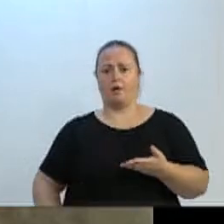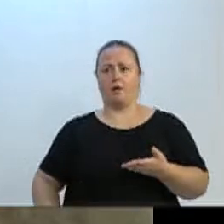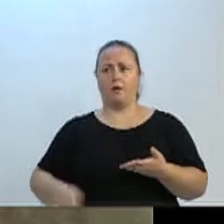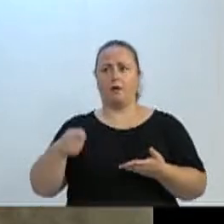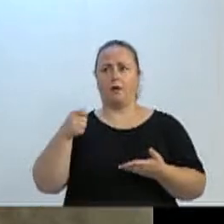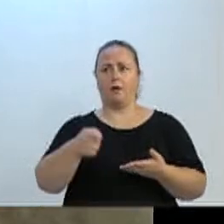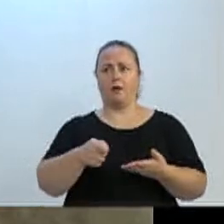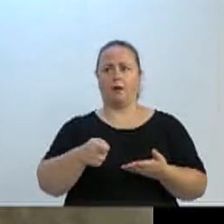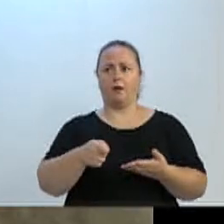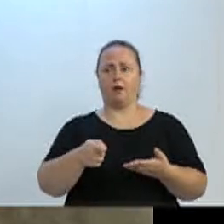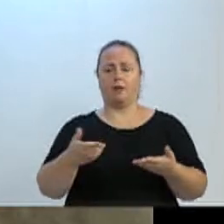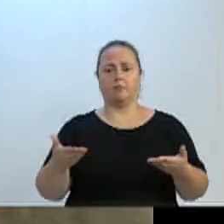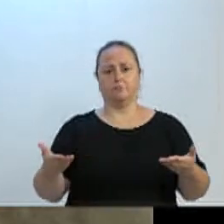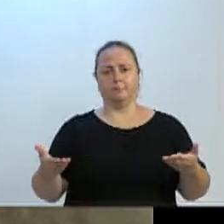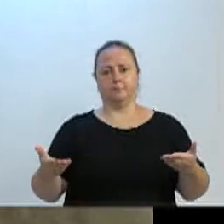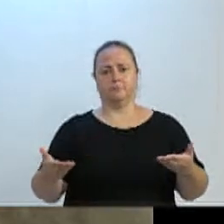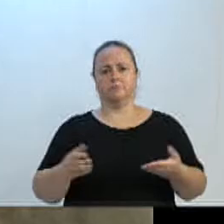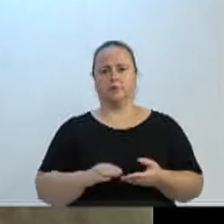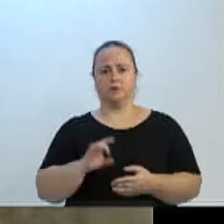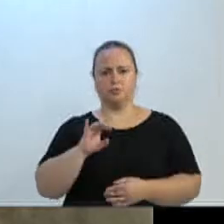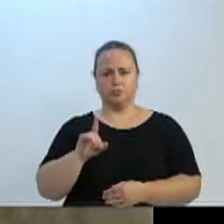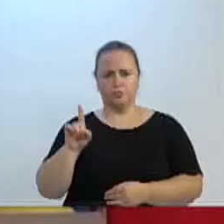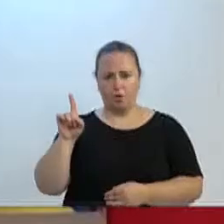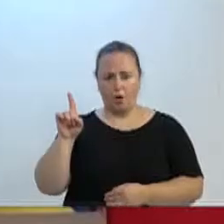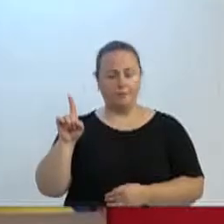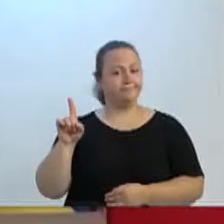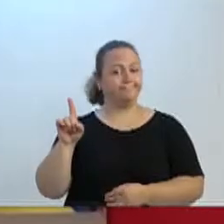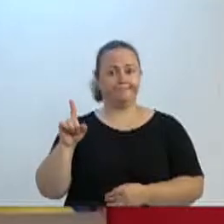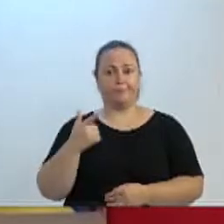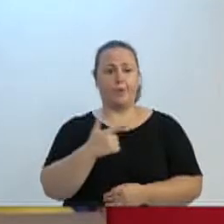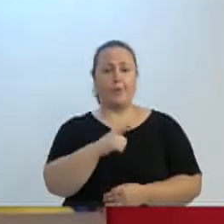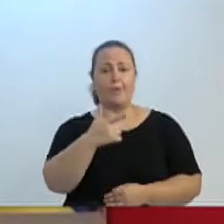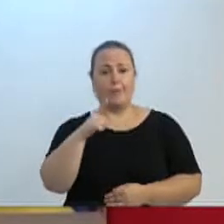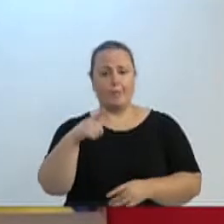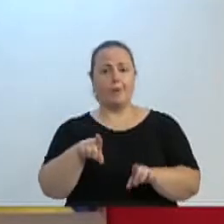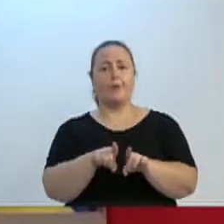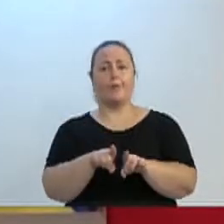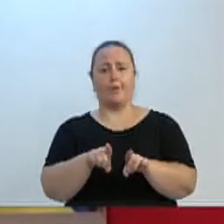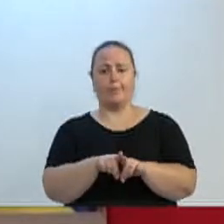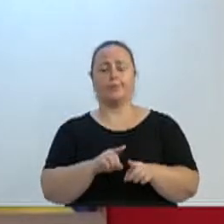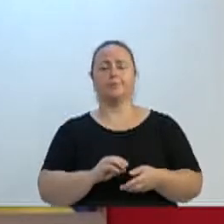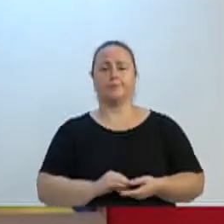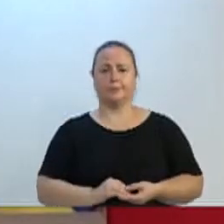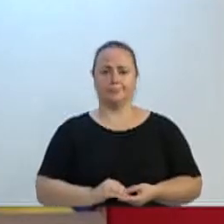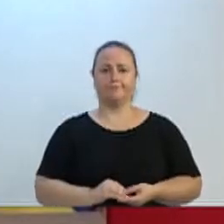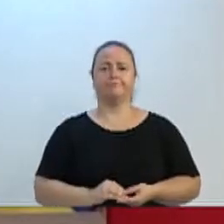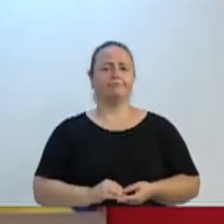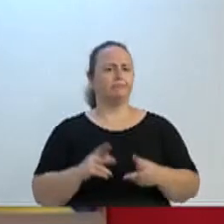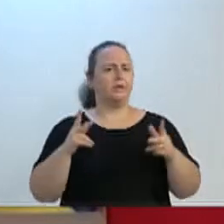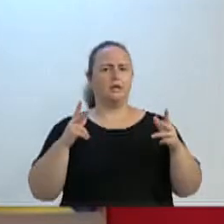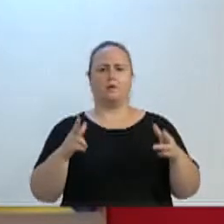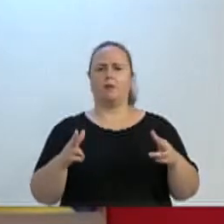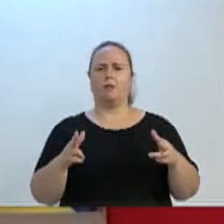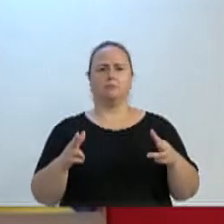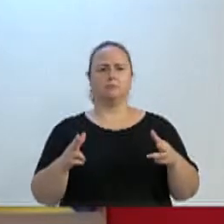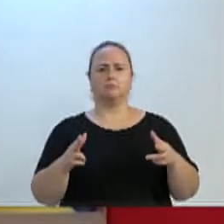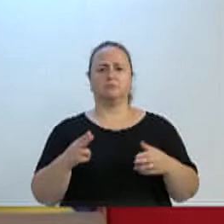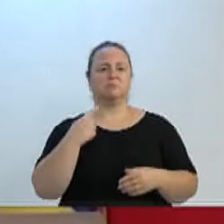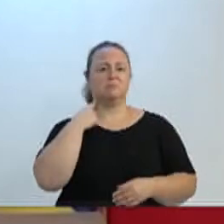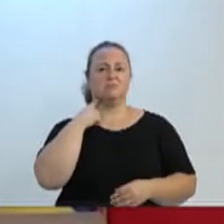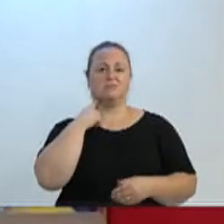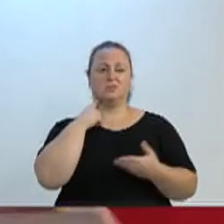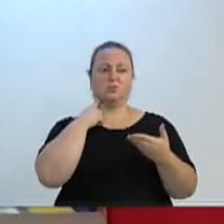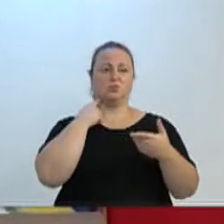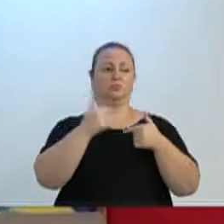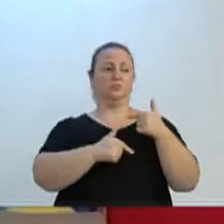Vários lugares da nossa cidade, conserta a parte. Vários lugares da nossa cidade que eles passaram, fizeram as cagadas e a nossa cidade está pagando por